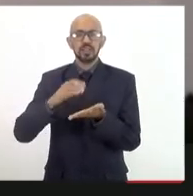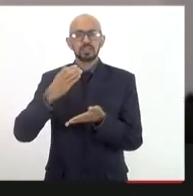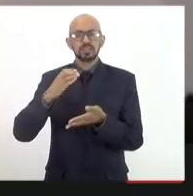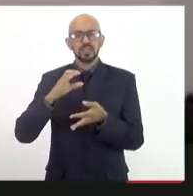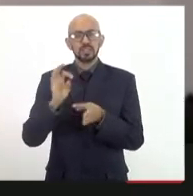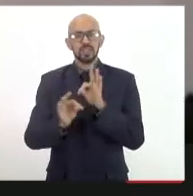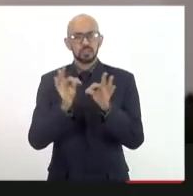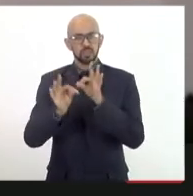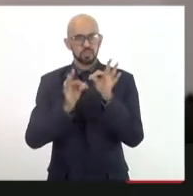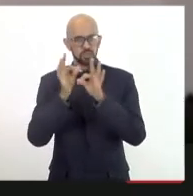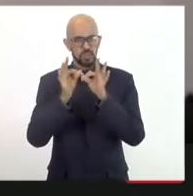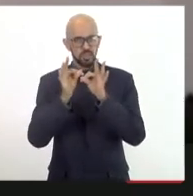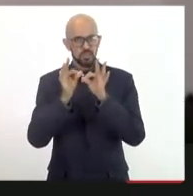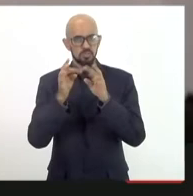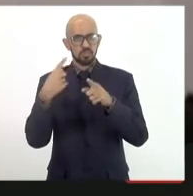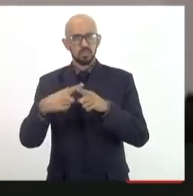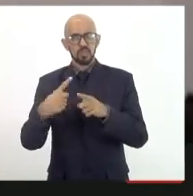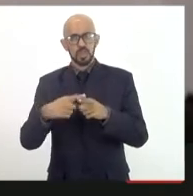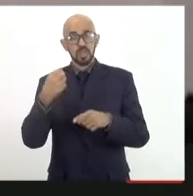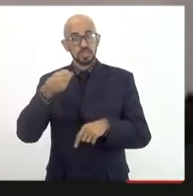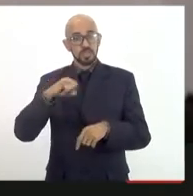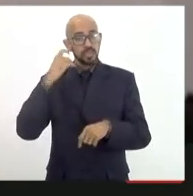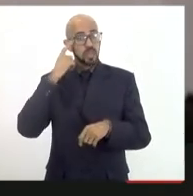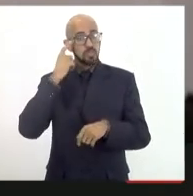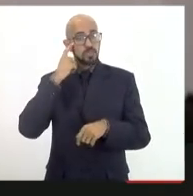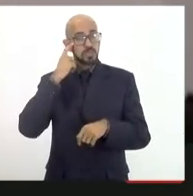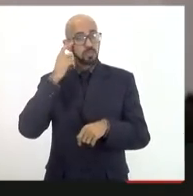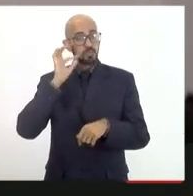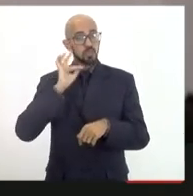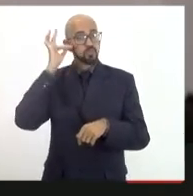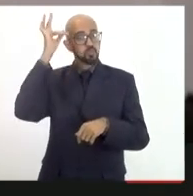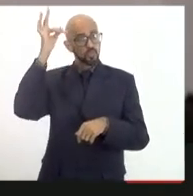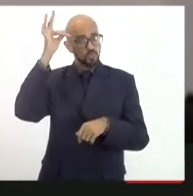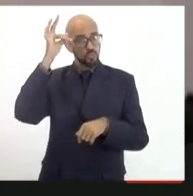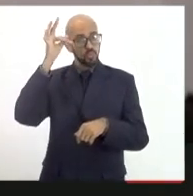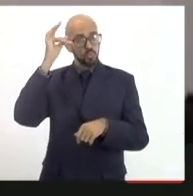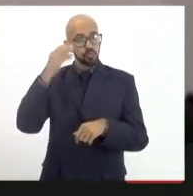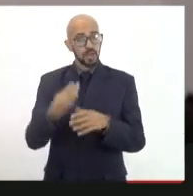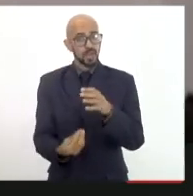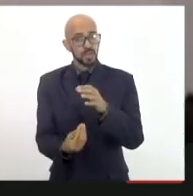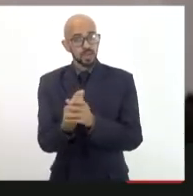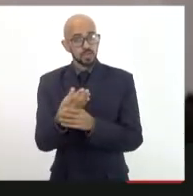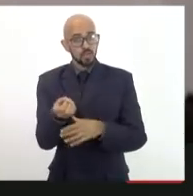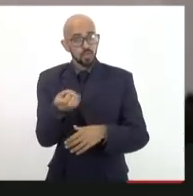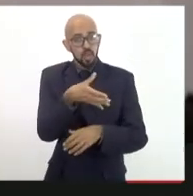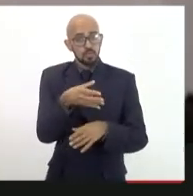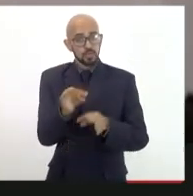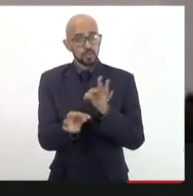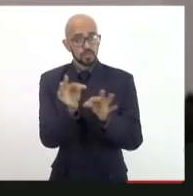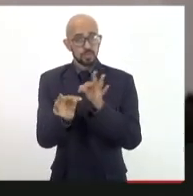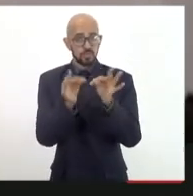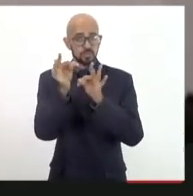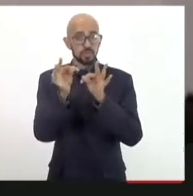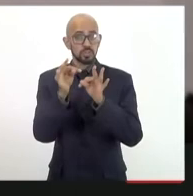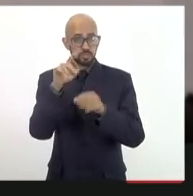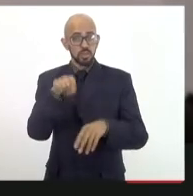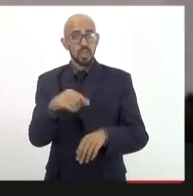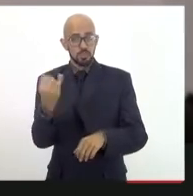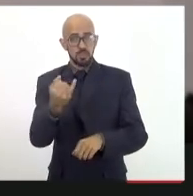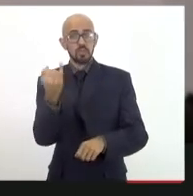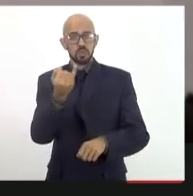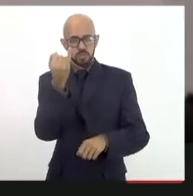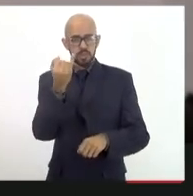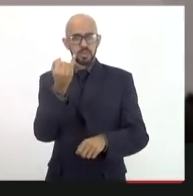já que nós estamos pensando para o futuro e o futuro da inovação, a inovação tem um aspecto muito importante, acho que a